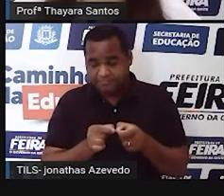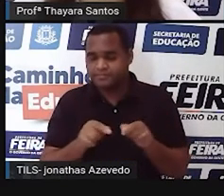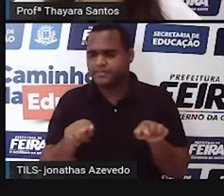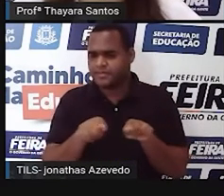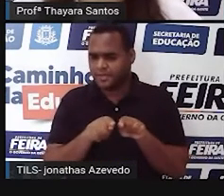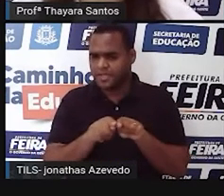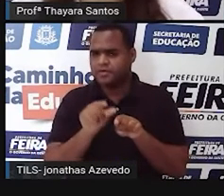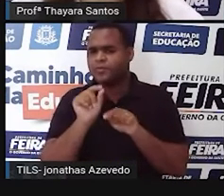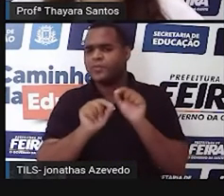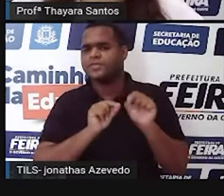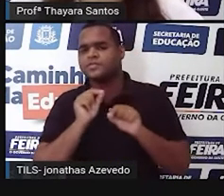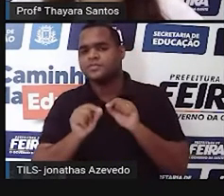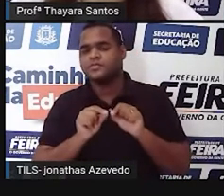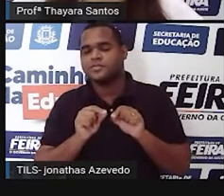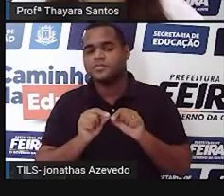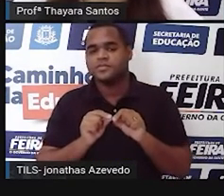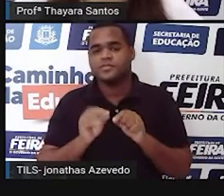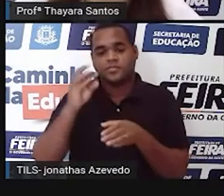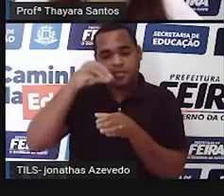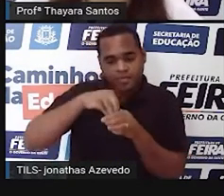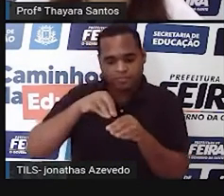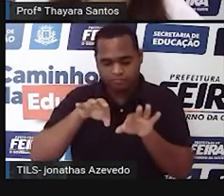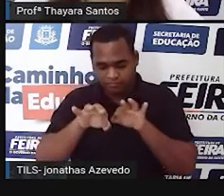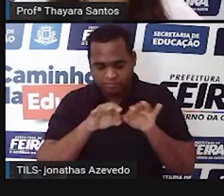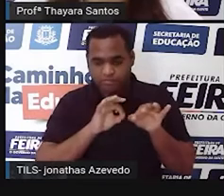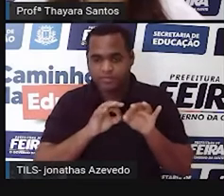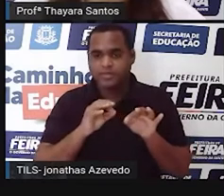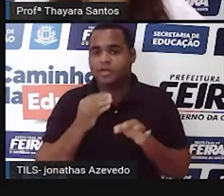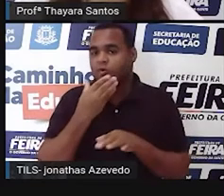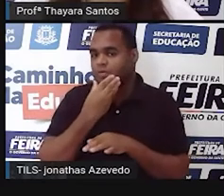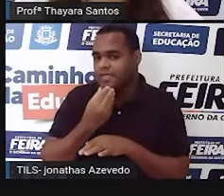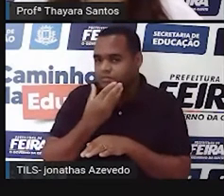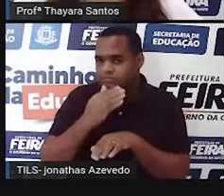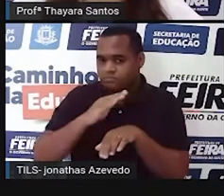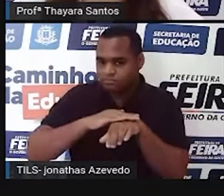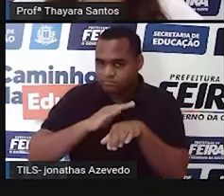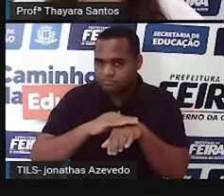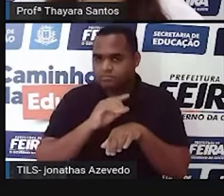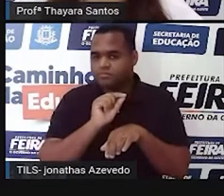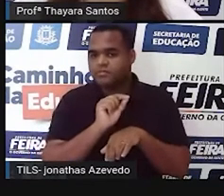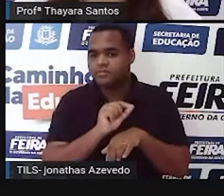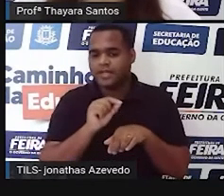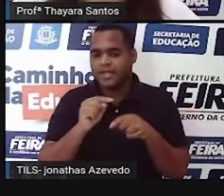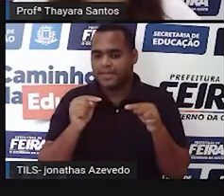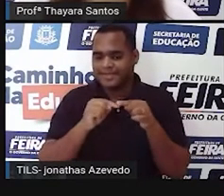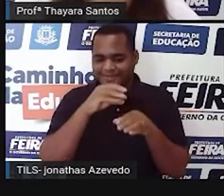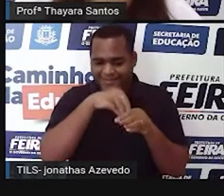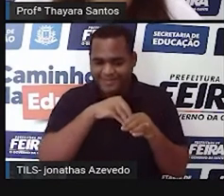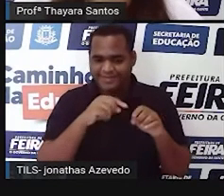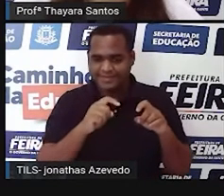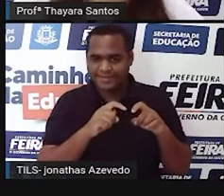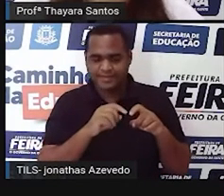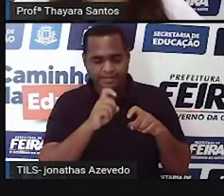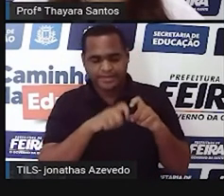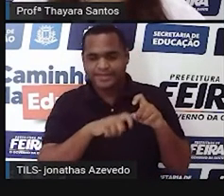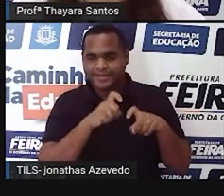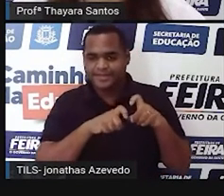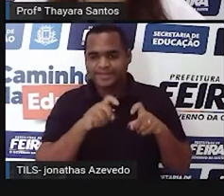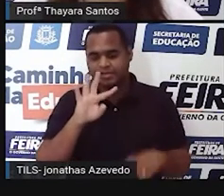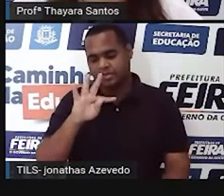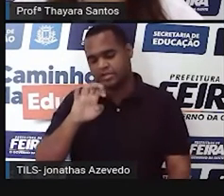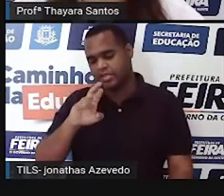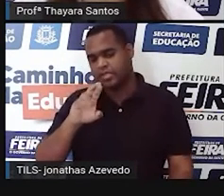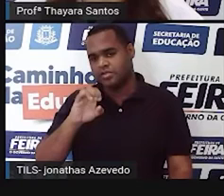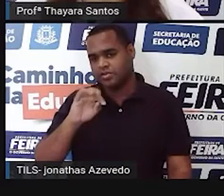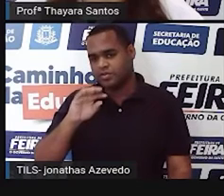é produzido o hormônio masculino, o hormônio sexual masculino, que é a testosterona. Então,